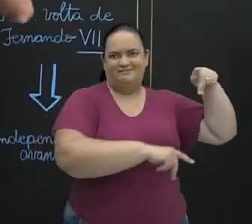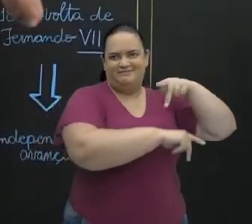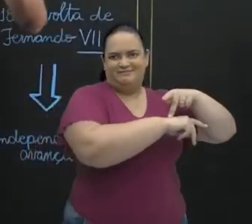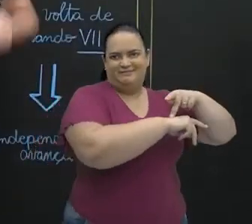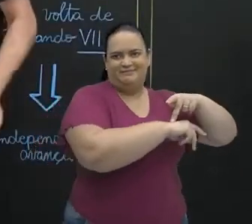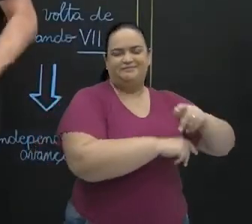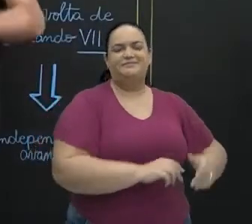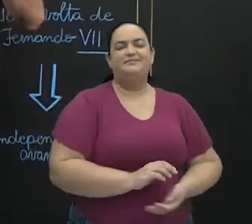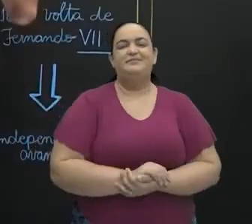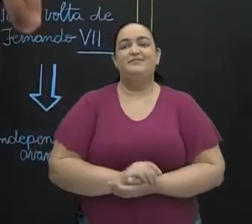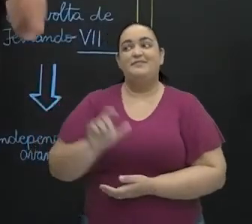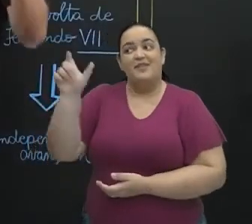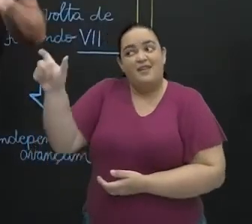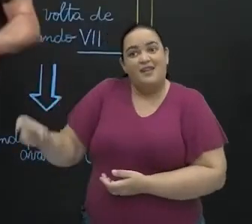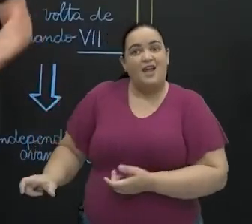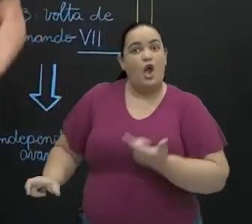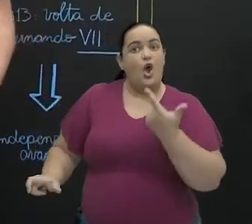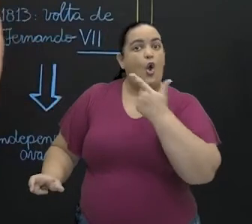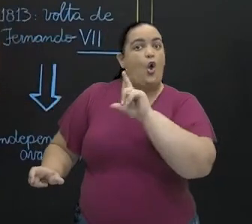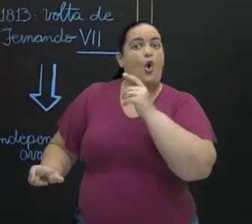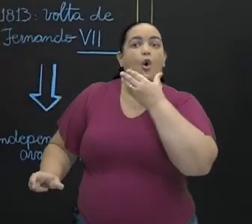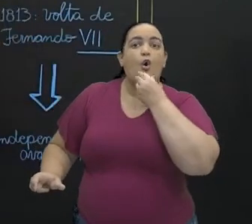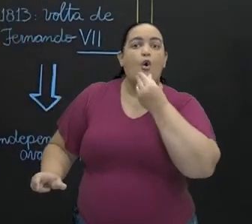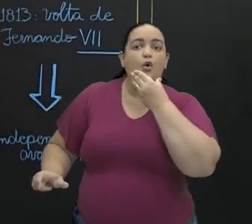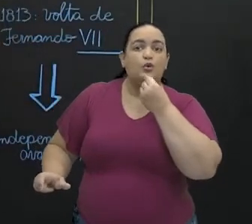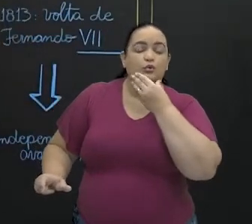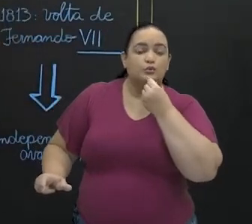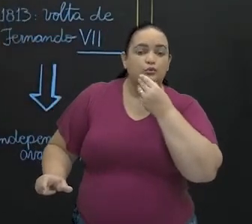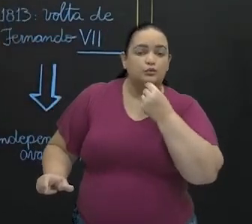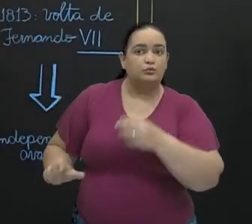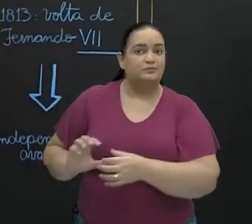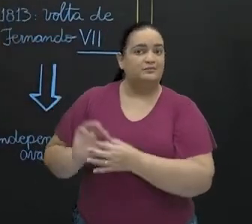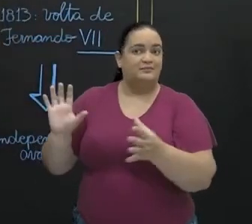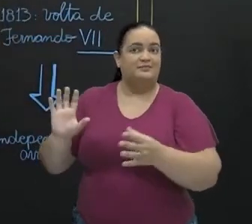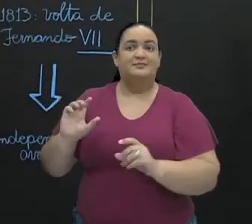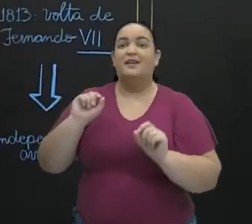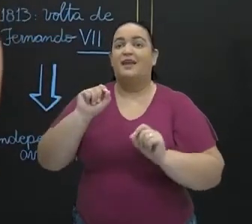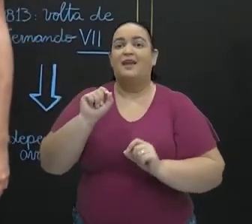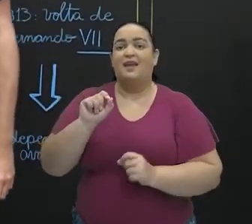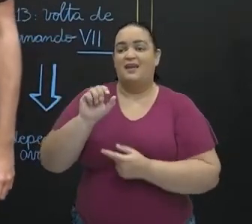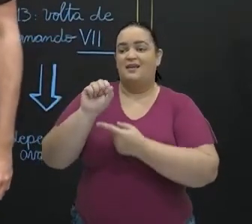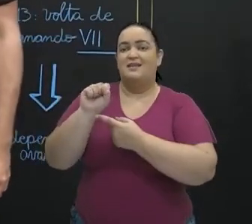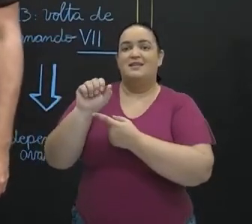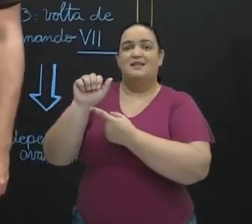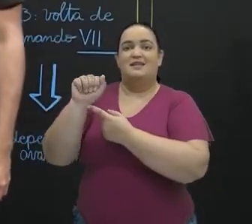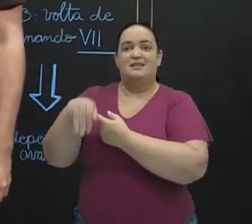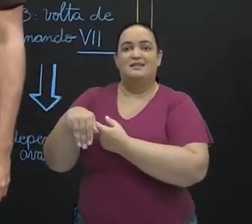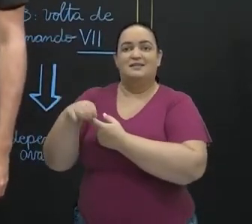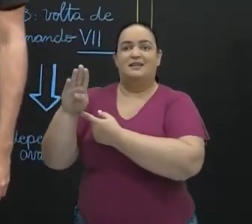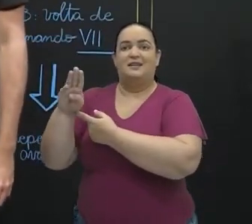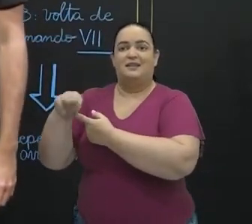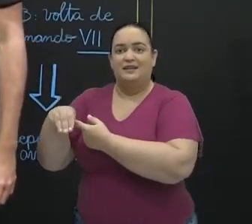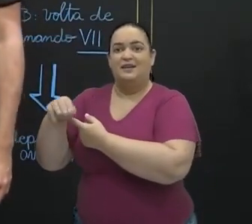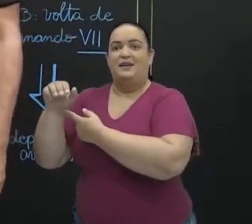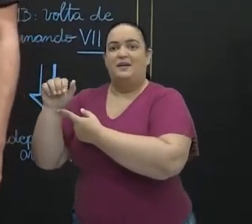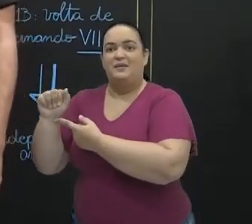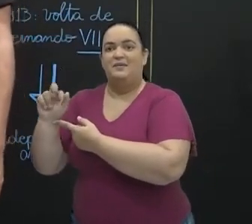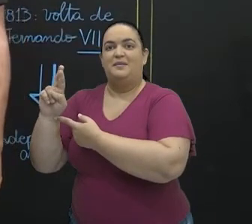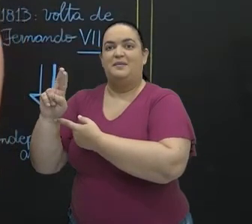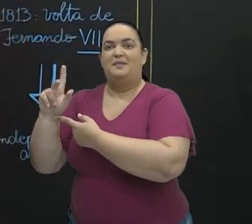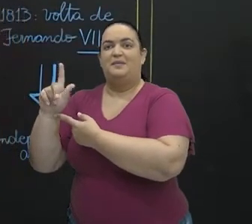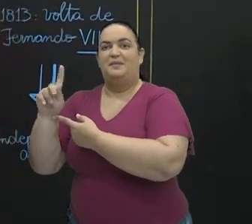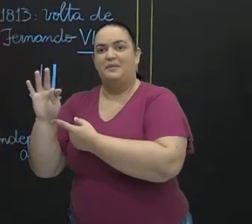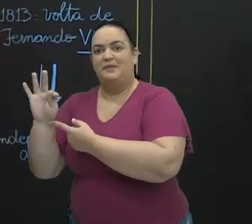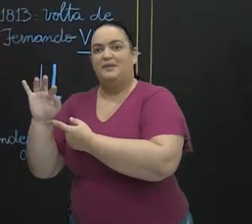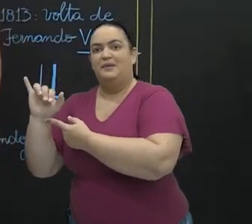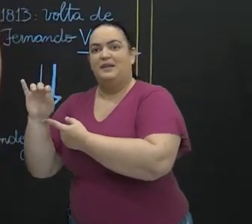libertador, aqui você já entendeu o porquê das aspas, foi o José de San Martín, que participou dos